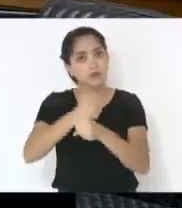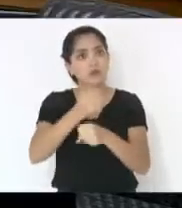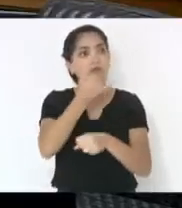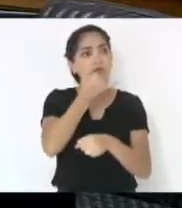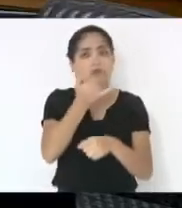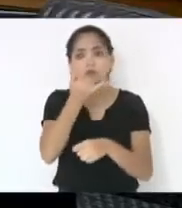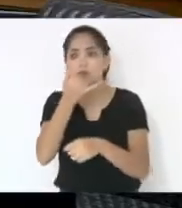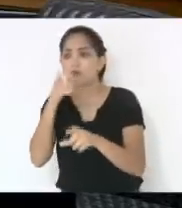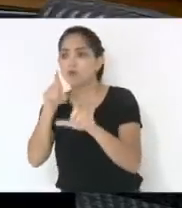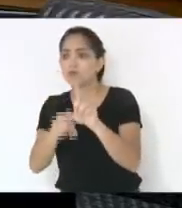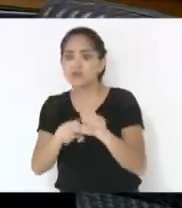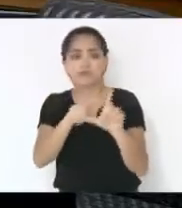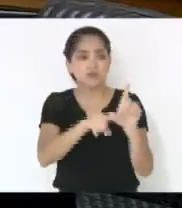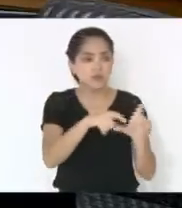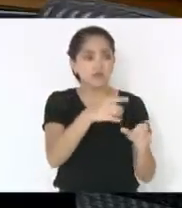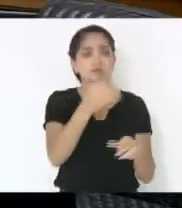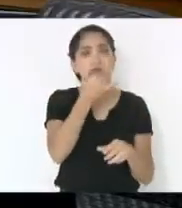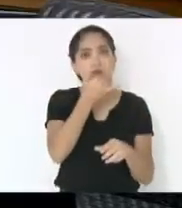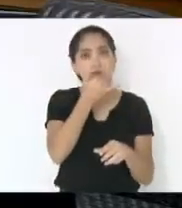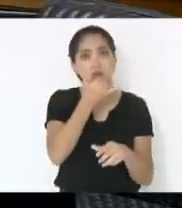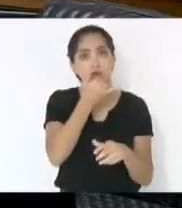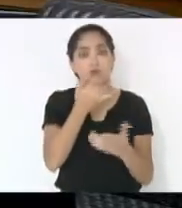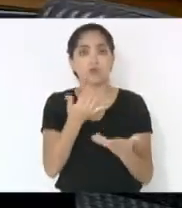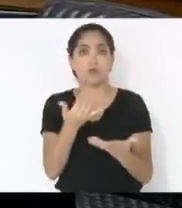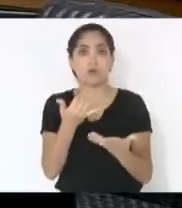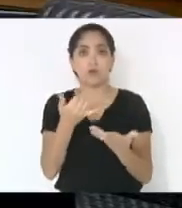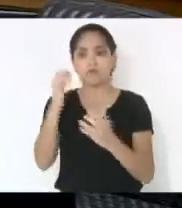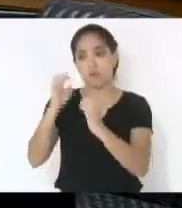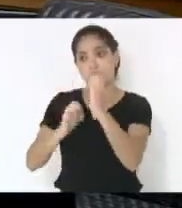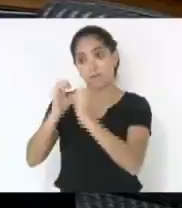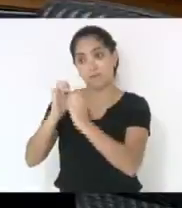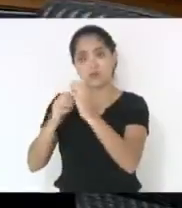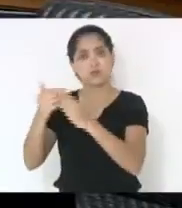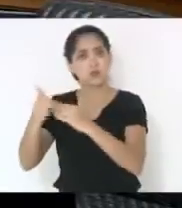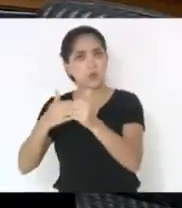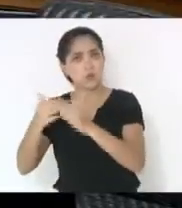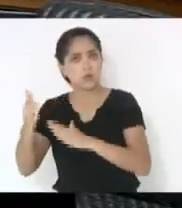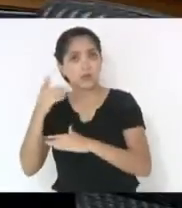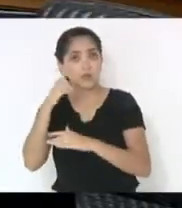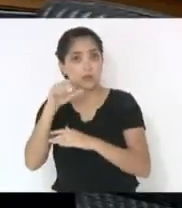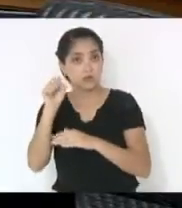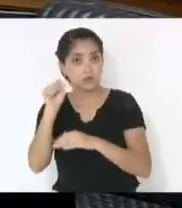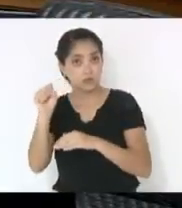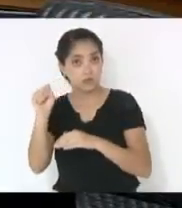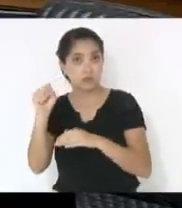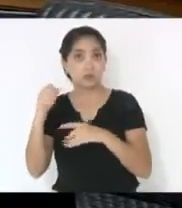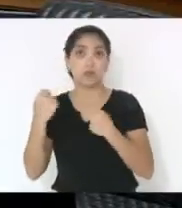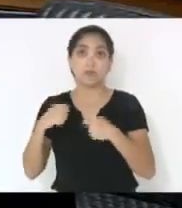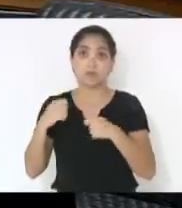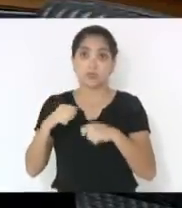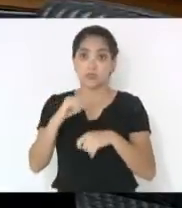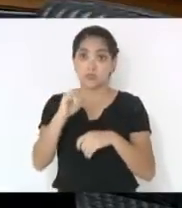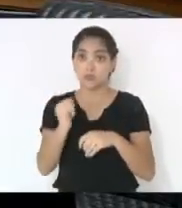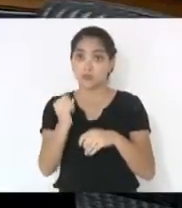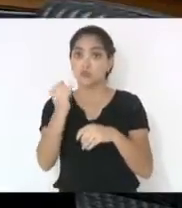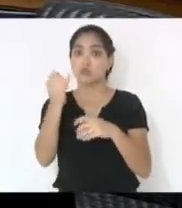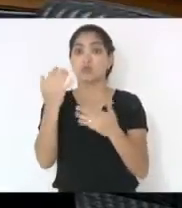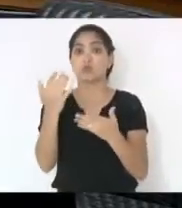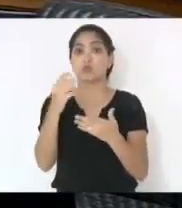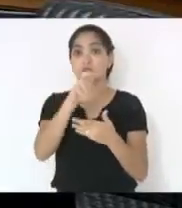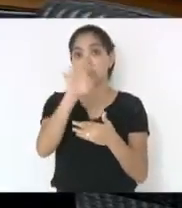o sujeito aplica o recurso. Uma empresa qualquer que tenha sucesso tem que ter um lucro de pelo menos 5%.